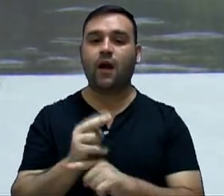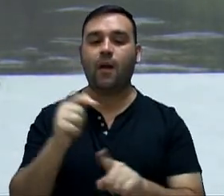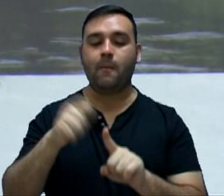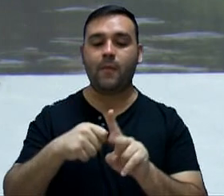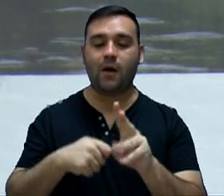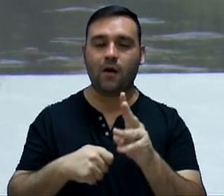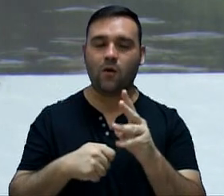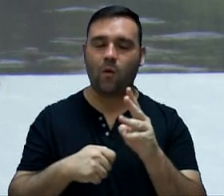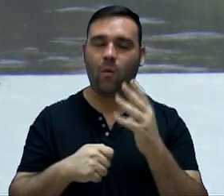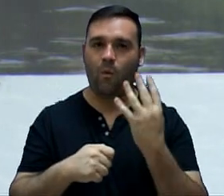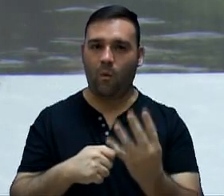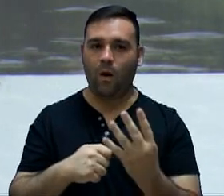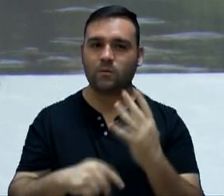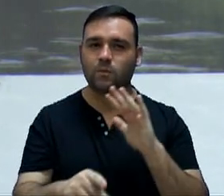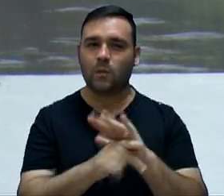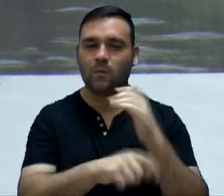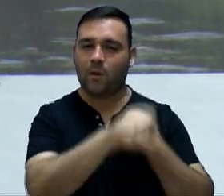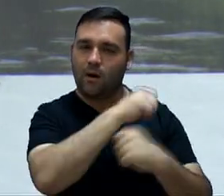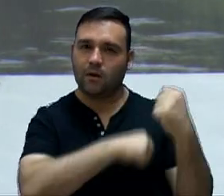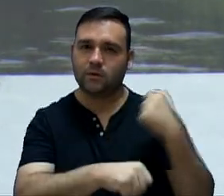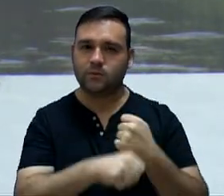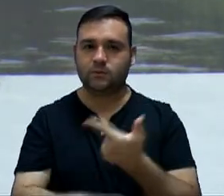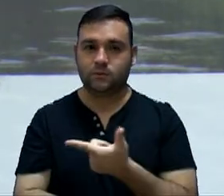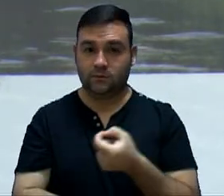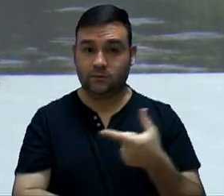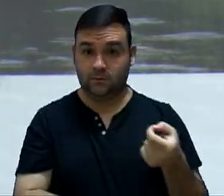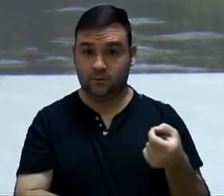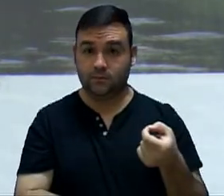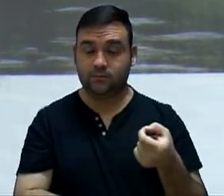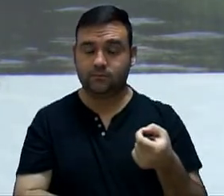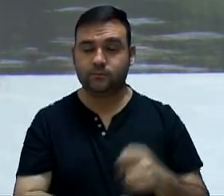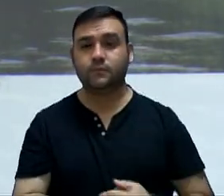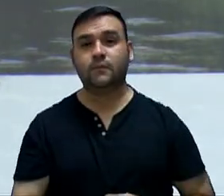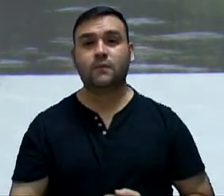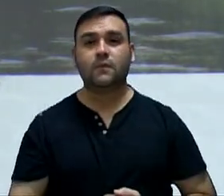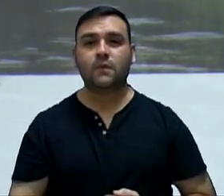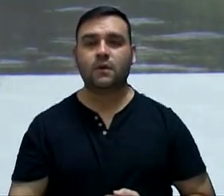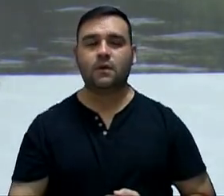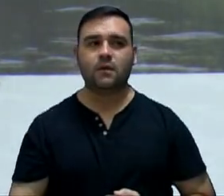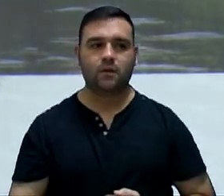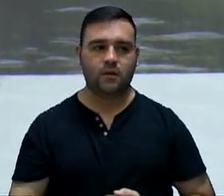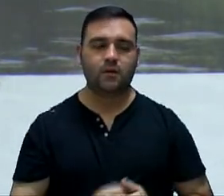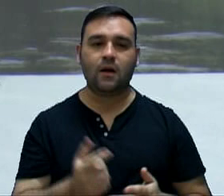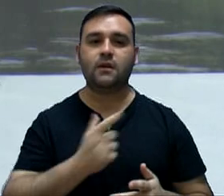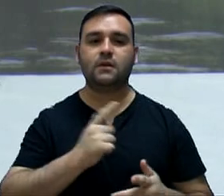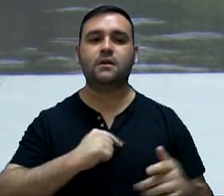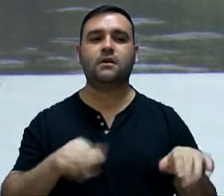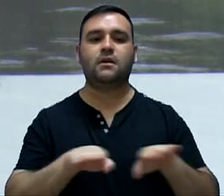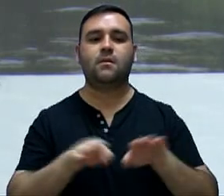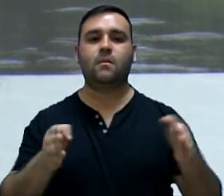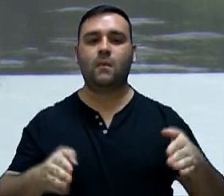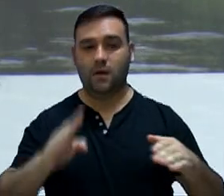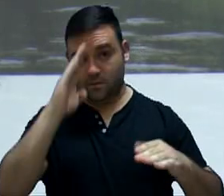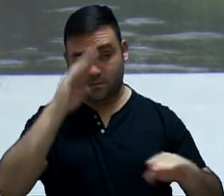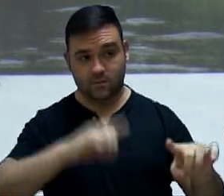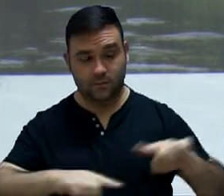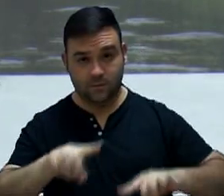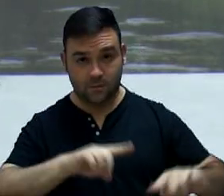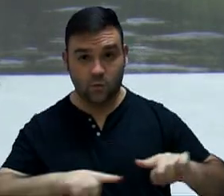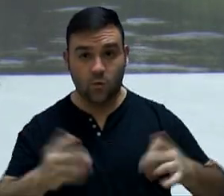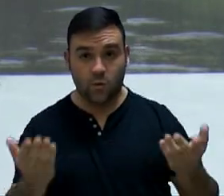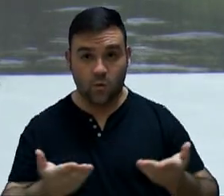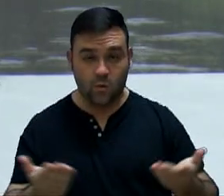quadrimestre de 2020 pelo Poder Executivo. Integram a mesa principal deste